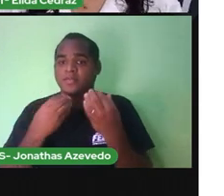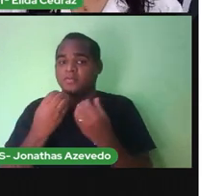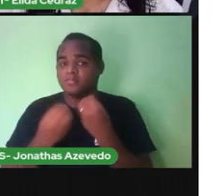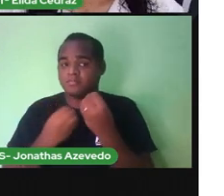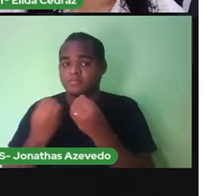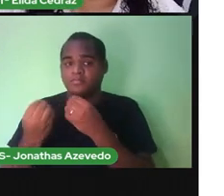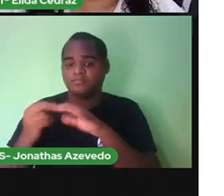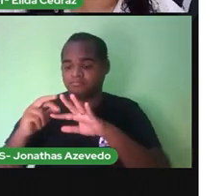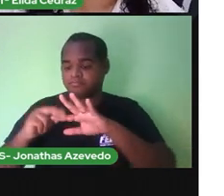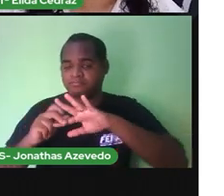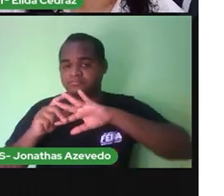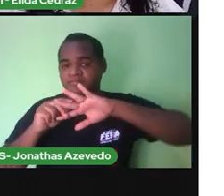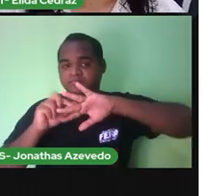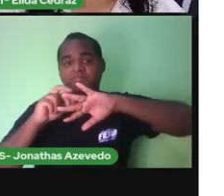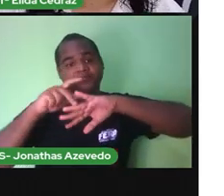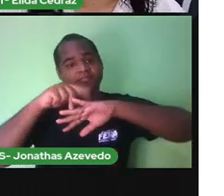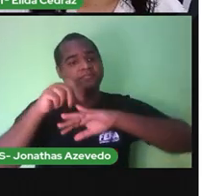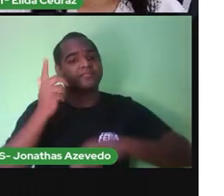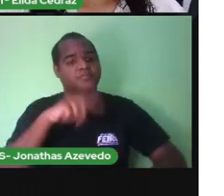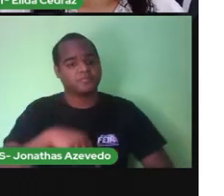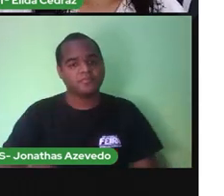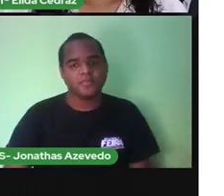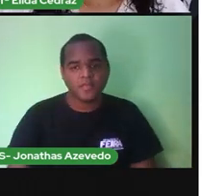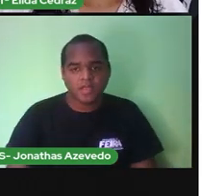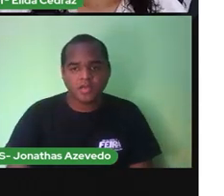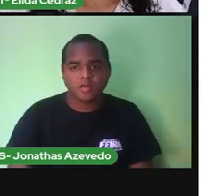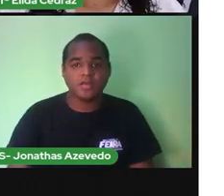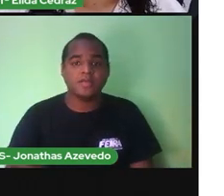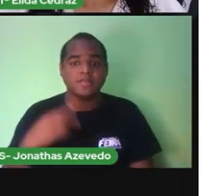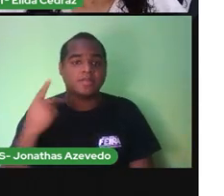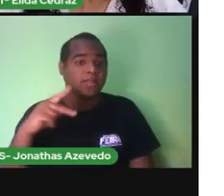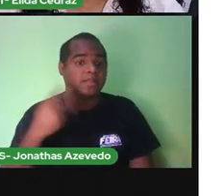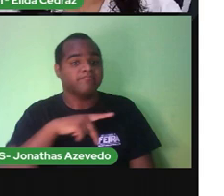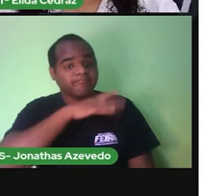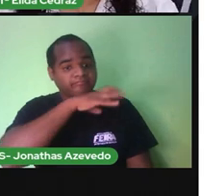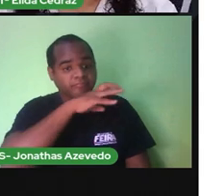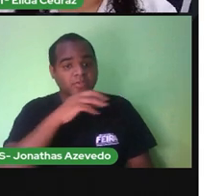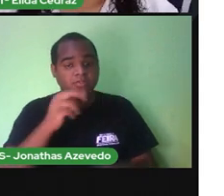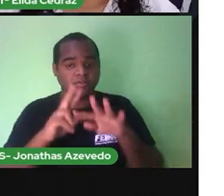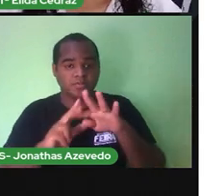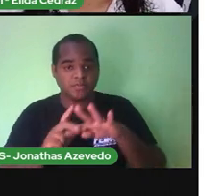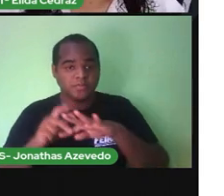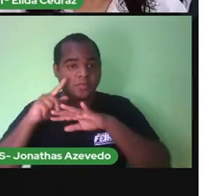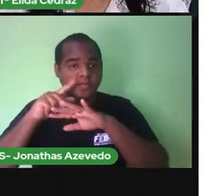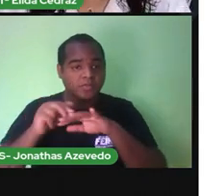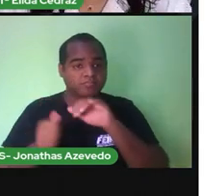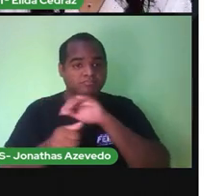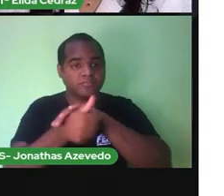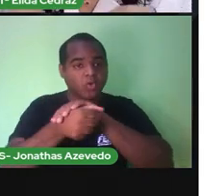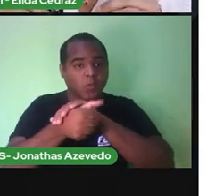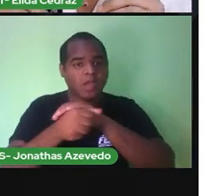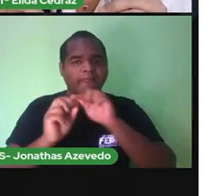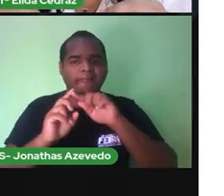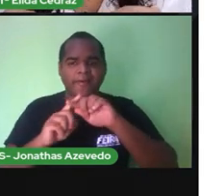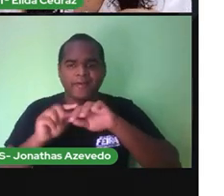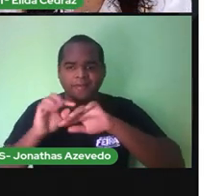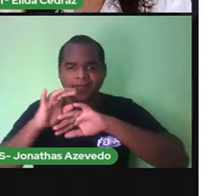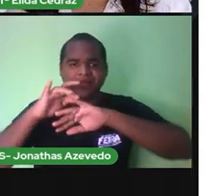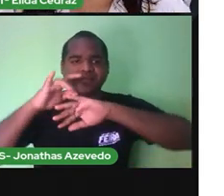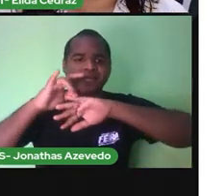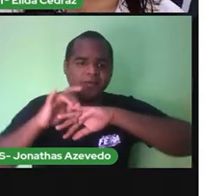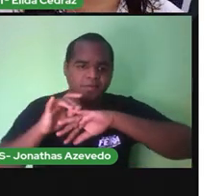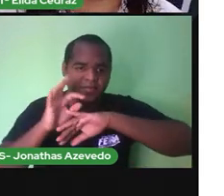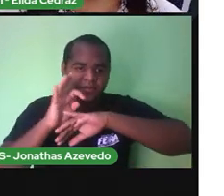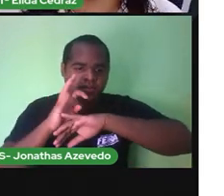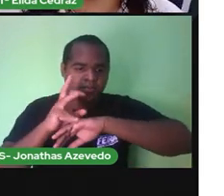Quando chegaram, a capivara subiu no jabuti e o mede palmo esticou-se de novo.